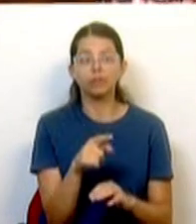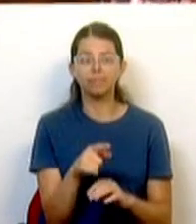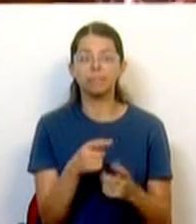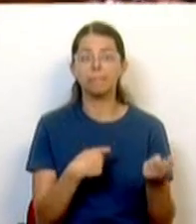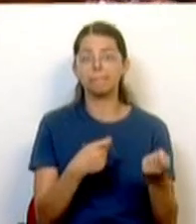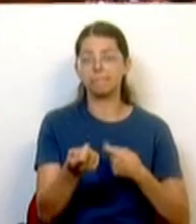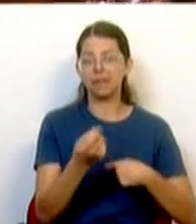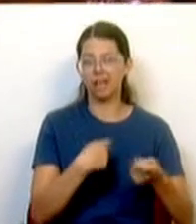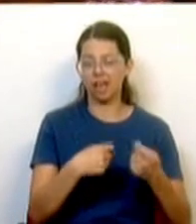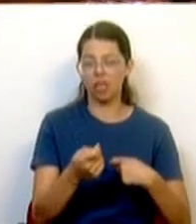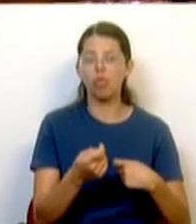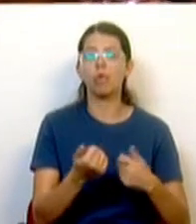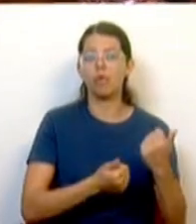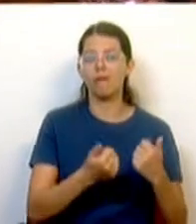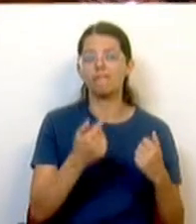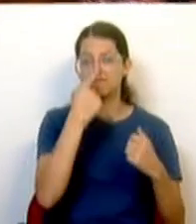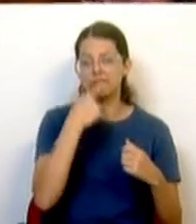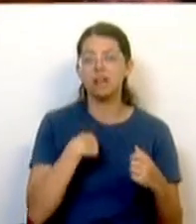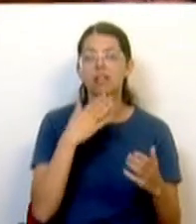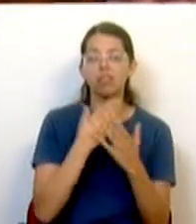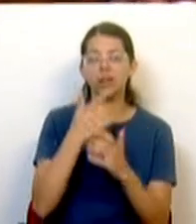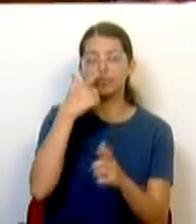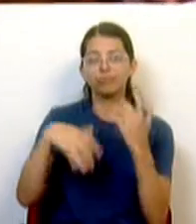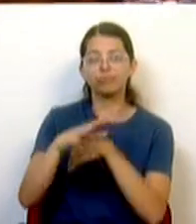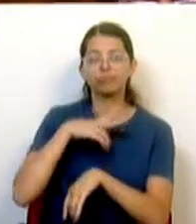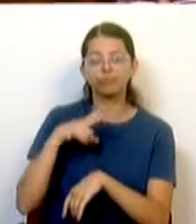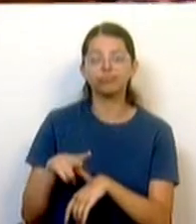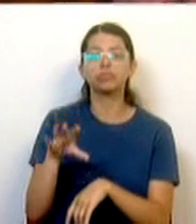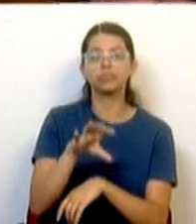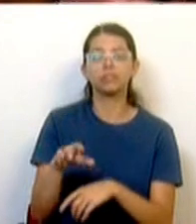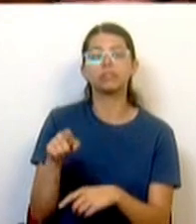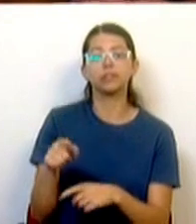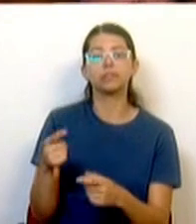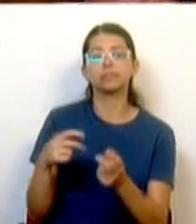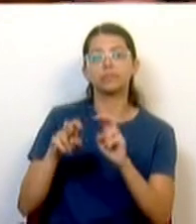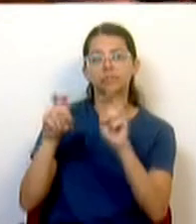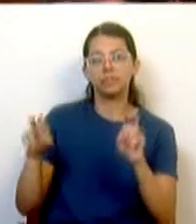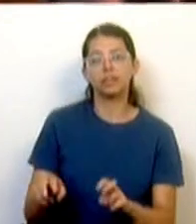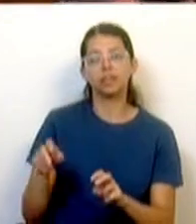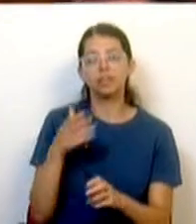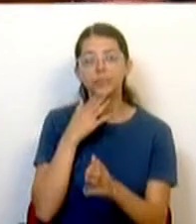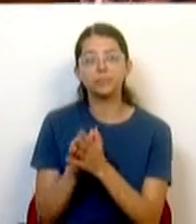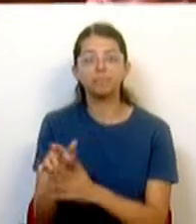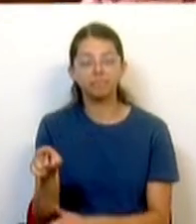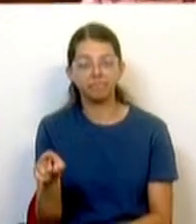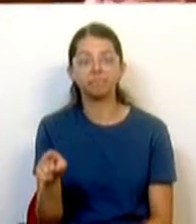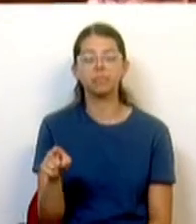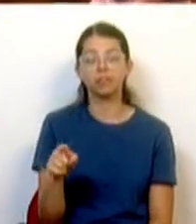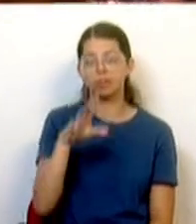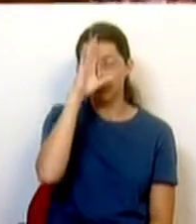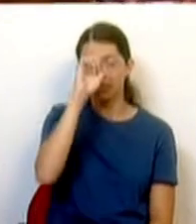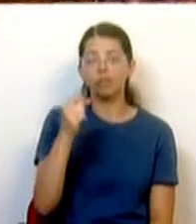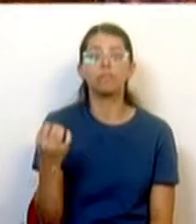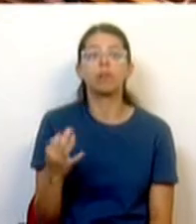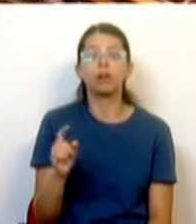mercado que incentivou os portugueses a recorrerem nesta forma e nesta medida ao certificado da Forra. E o que o Governo fez